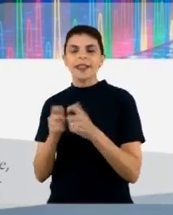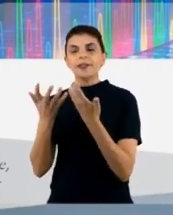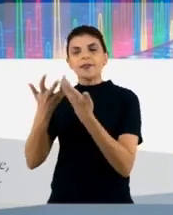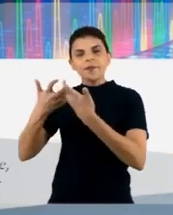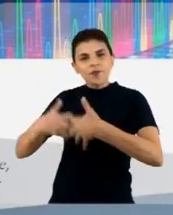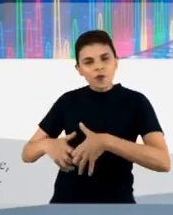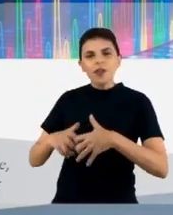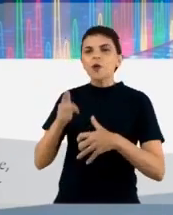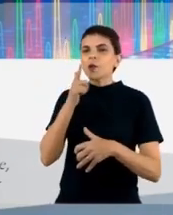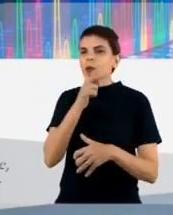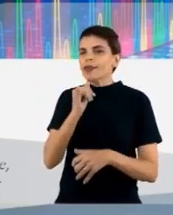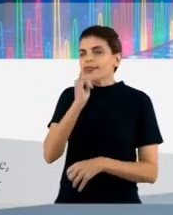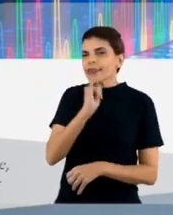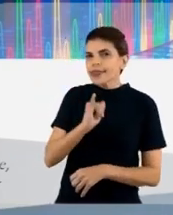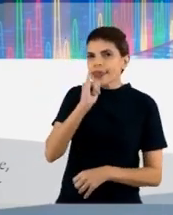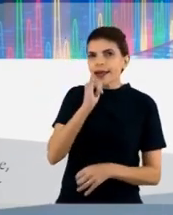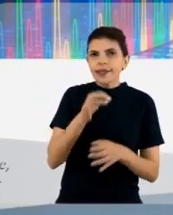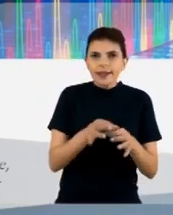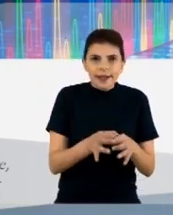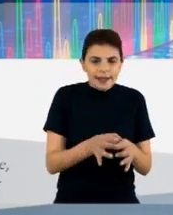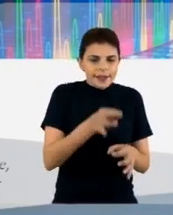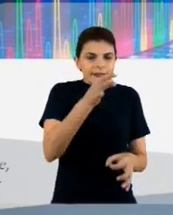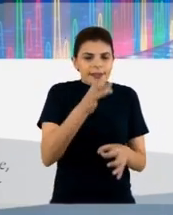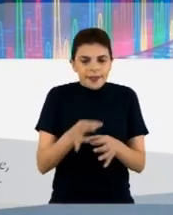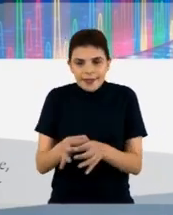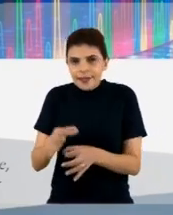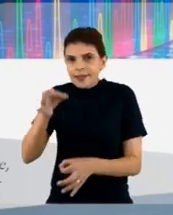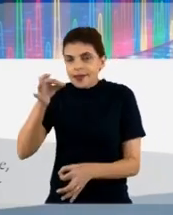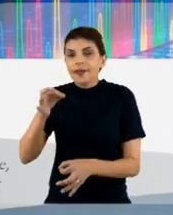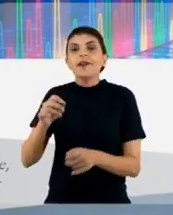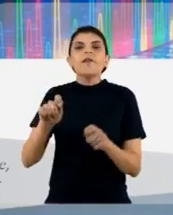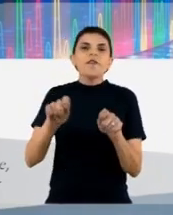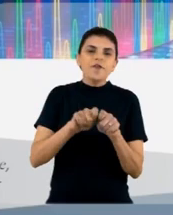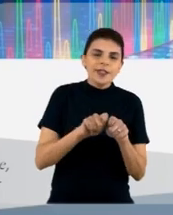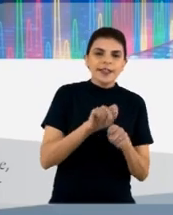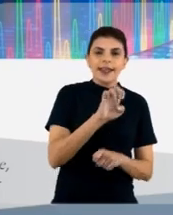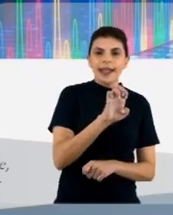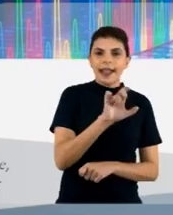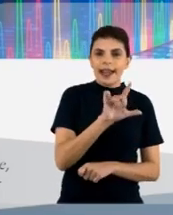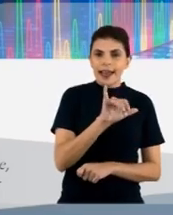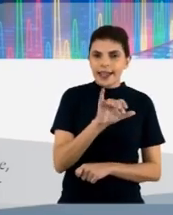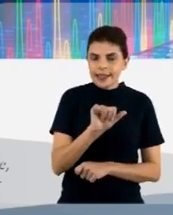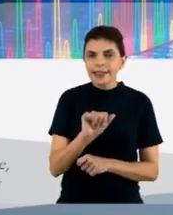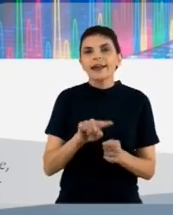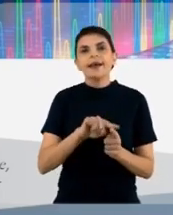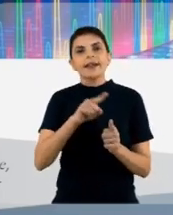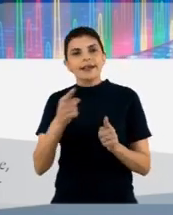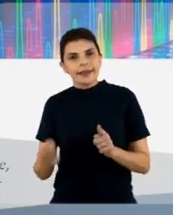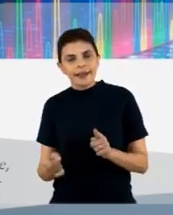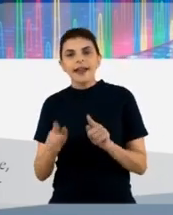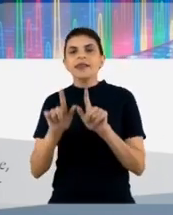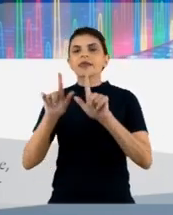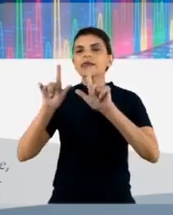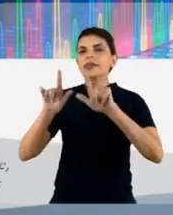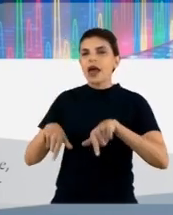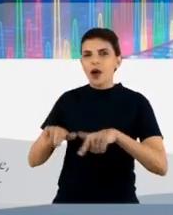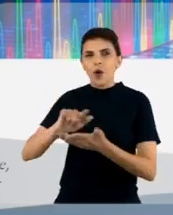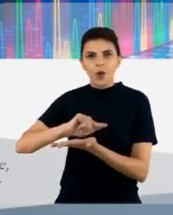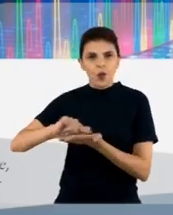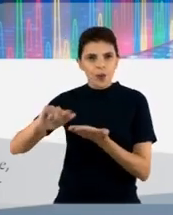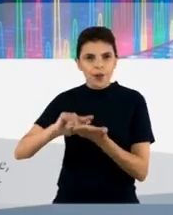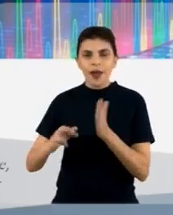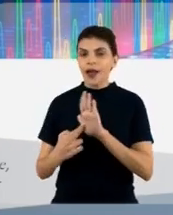os ensaios funcionais em vitro né os ensaios de ligação por ELISA os ensaios funcionais aqui no caso tem